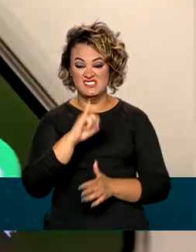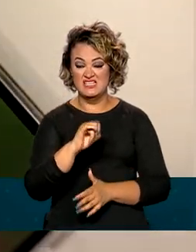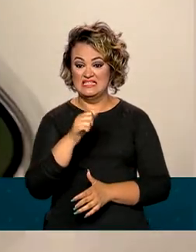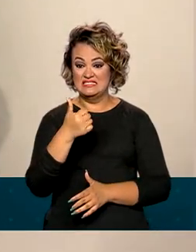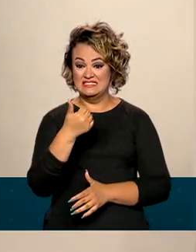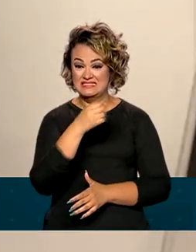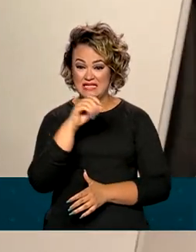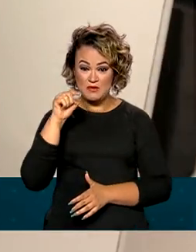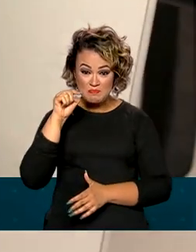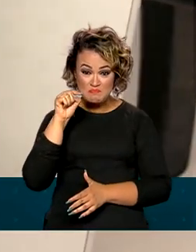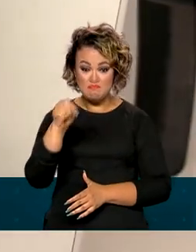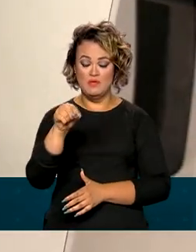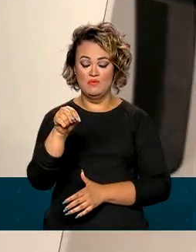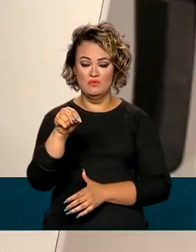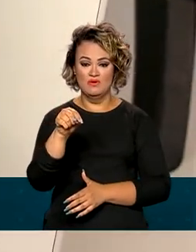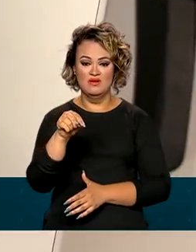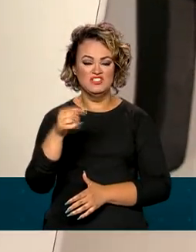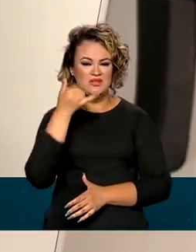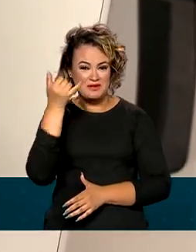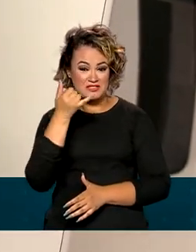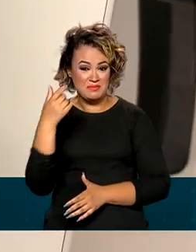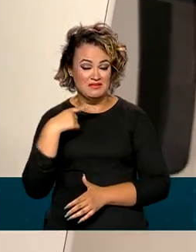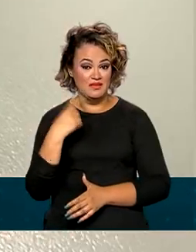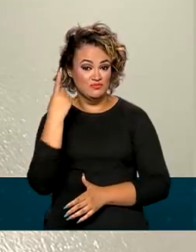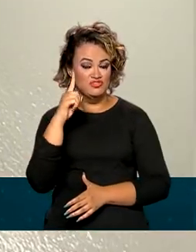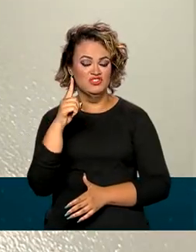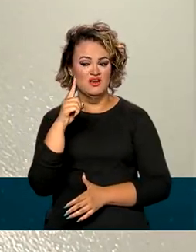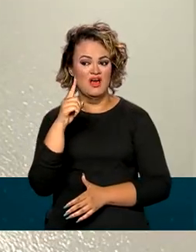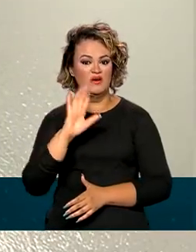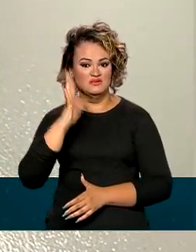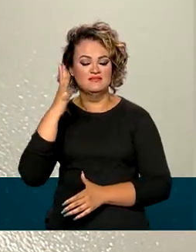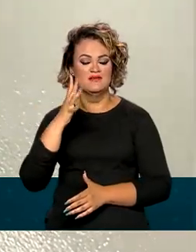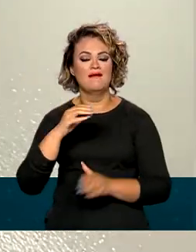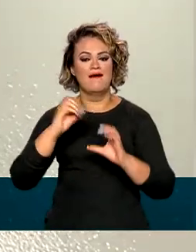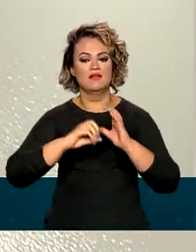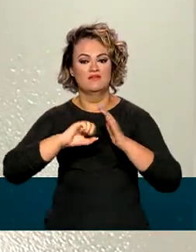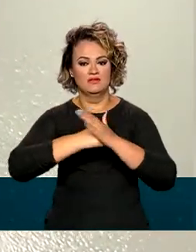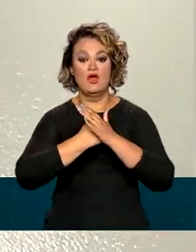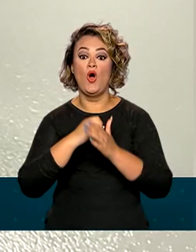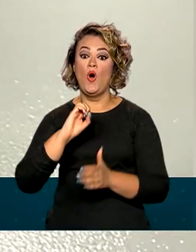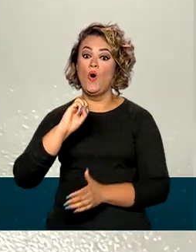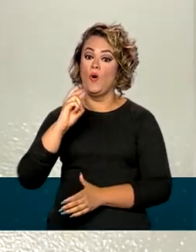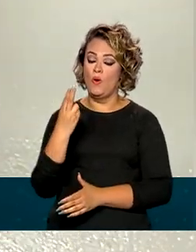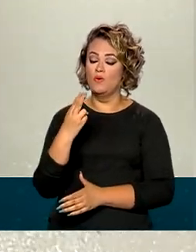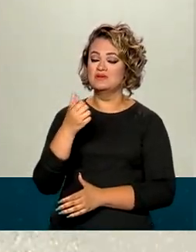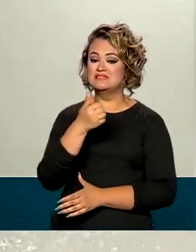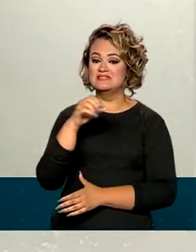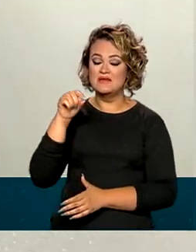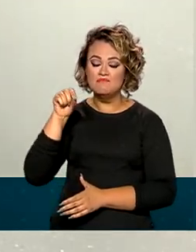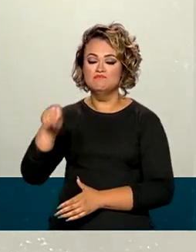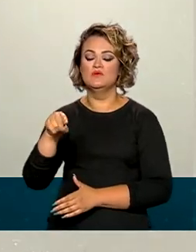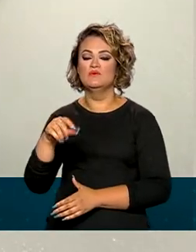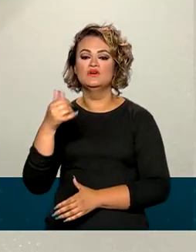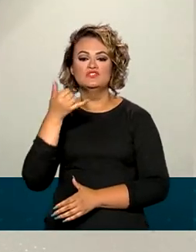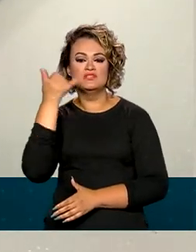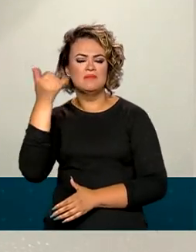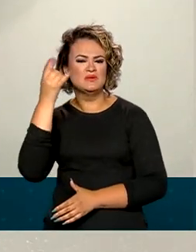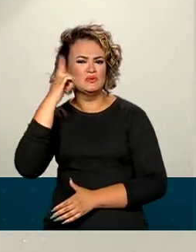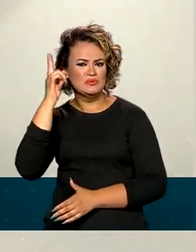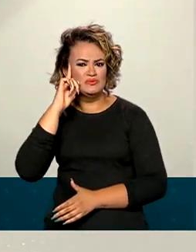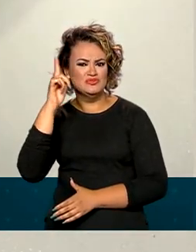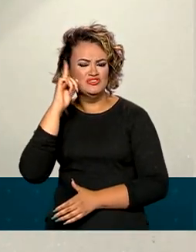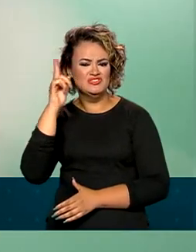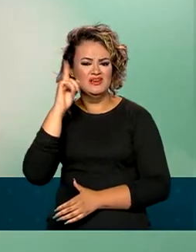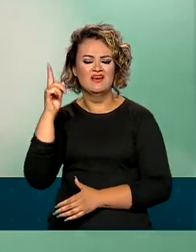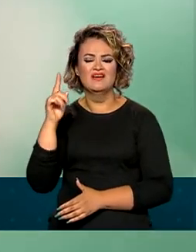chamadas curtas por código de acesso em um dia. Ou que gerarem pelo menos 100 mil ligações, 100 mil chamadas diárias,